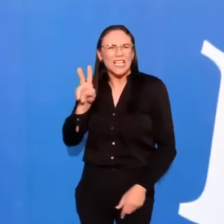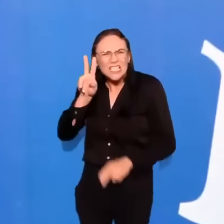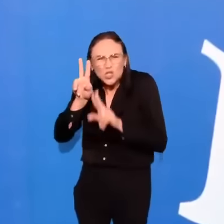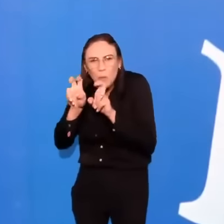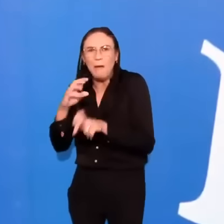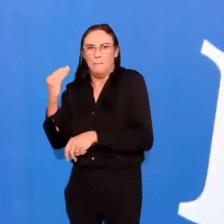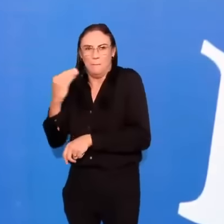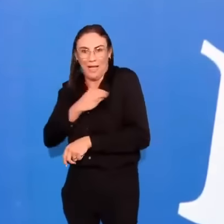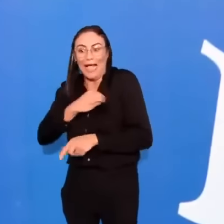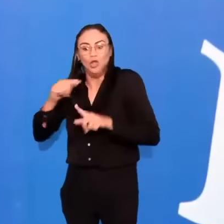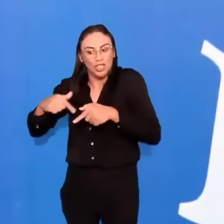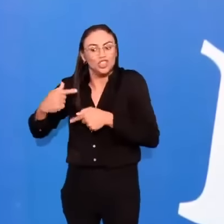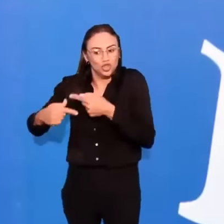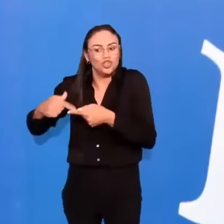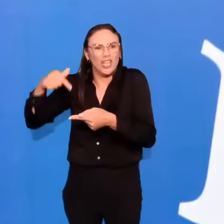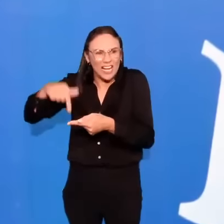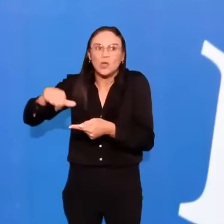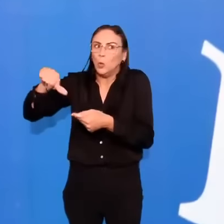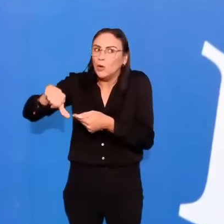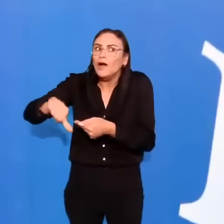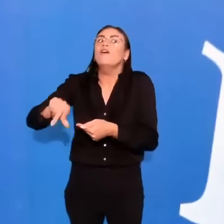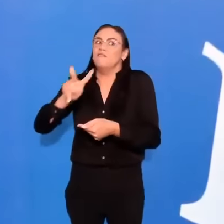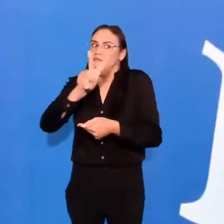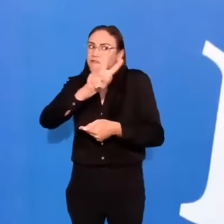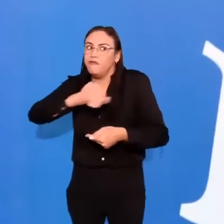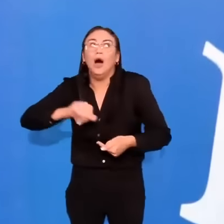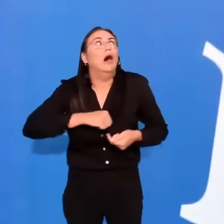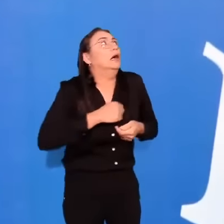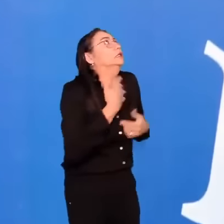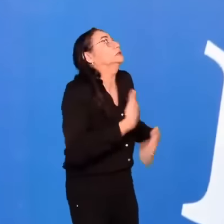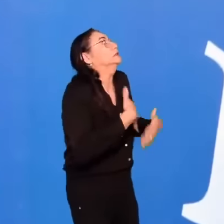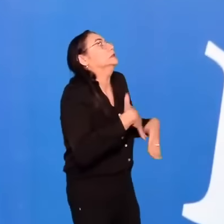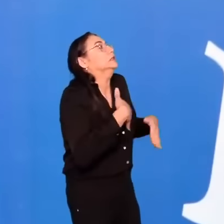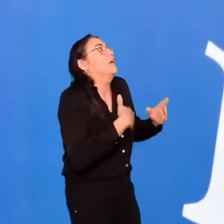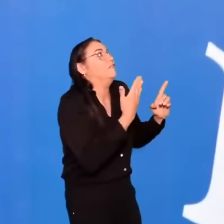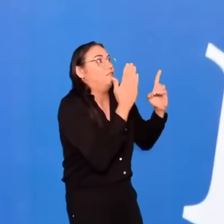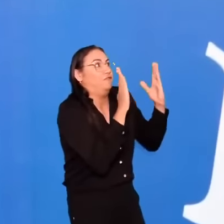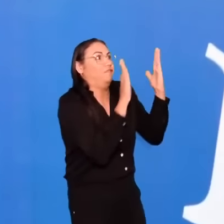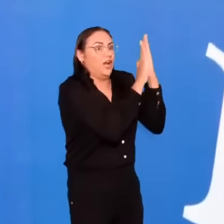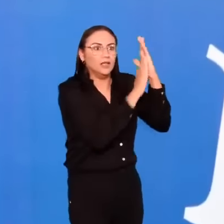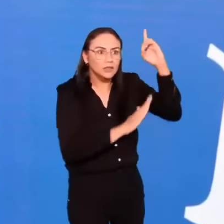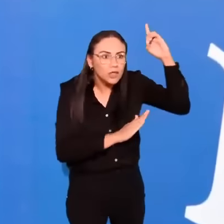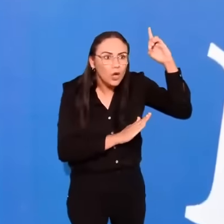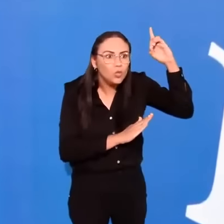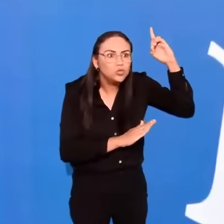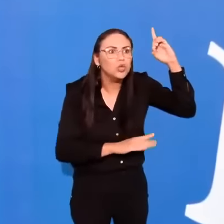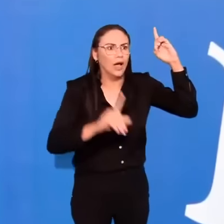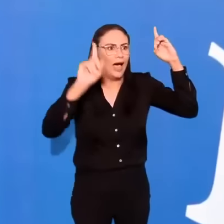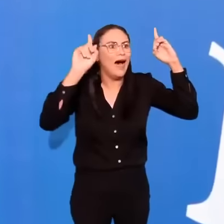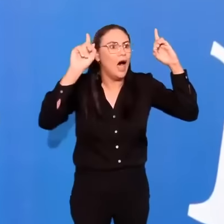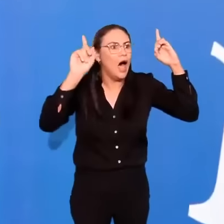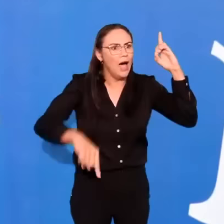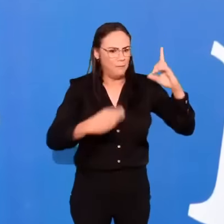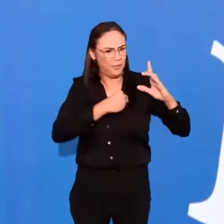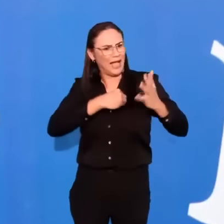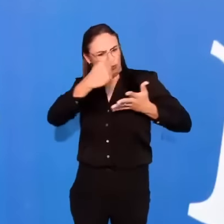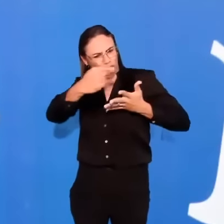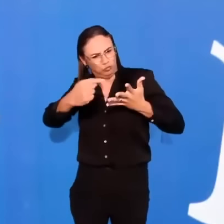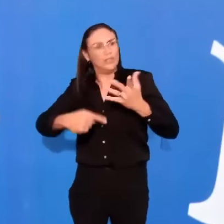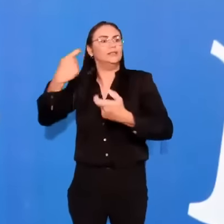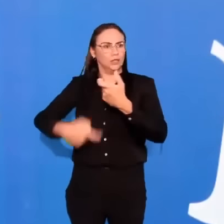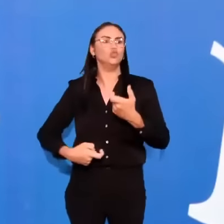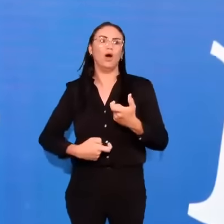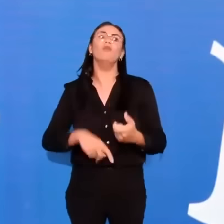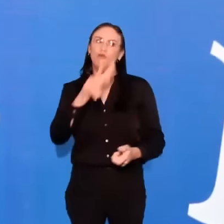essa geração vai dar contas, diante de Deus. Aqui na terra, e diante do seu trono, são esses pecados